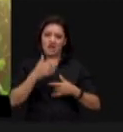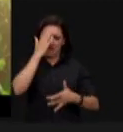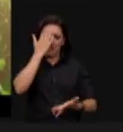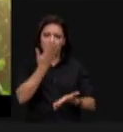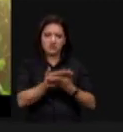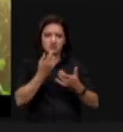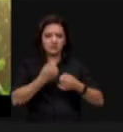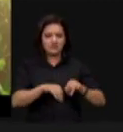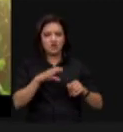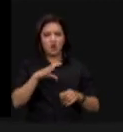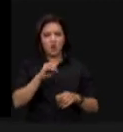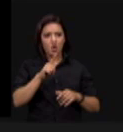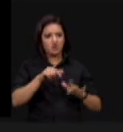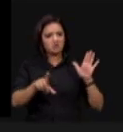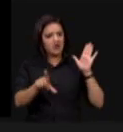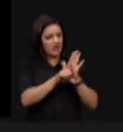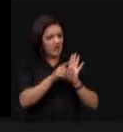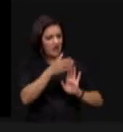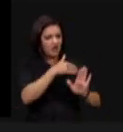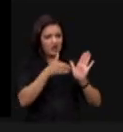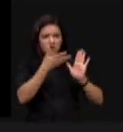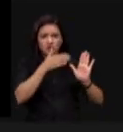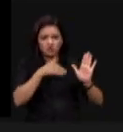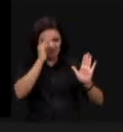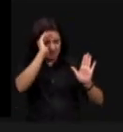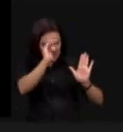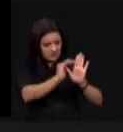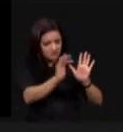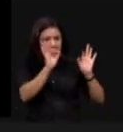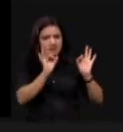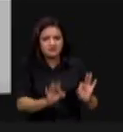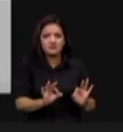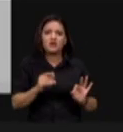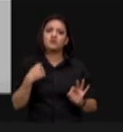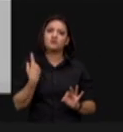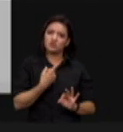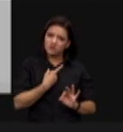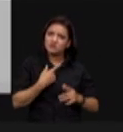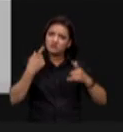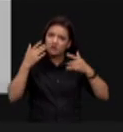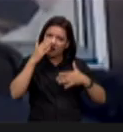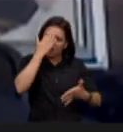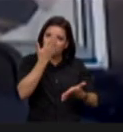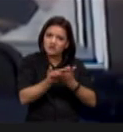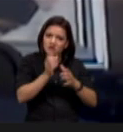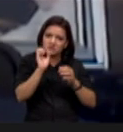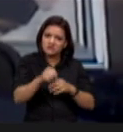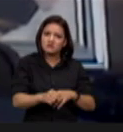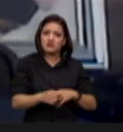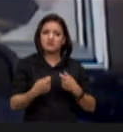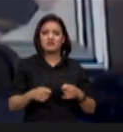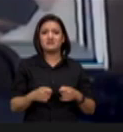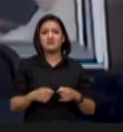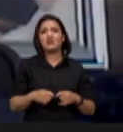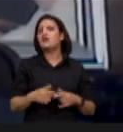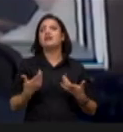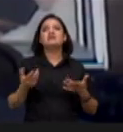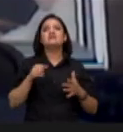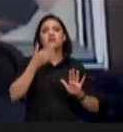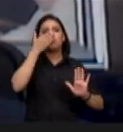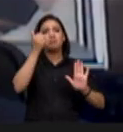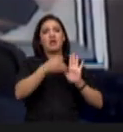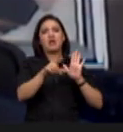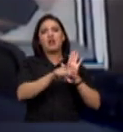Código Florestal, questão fundiária na Amazônia, nós somos absolutamente contrários a toda e qualquer ilegalidade. Seja ela